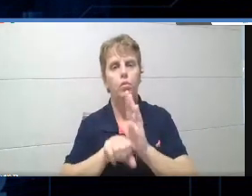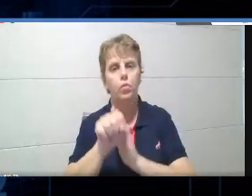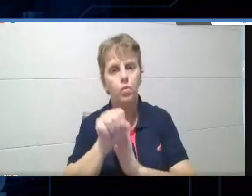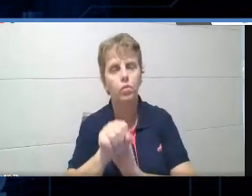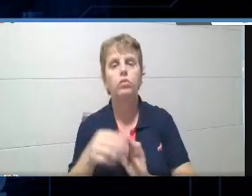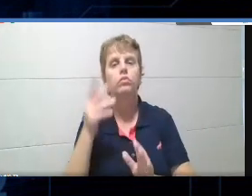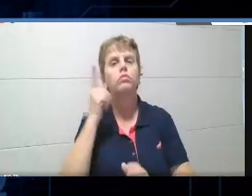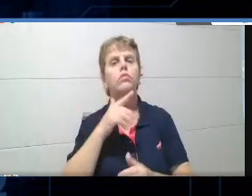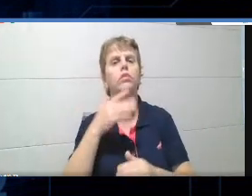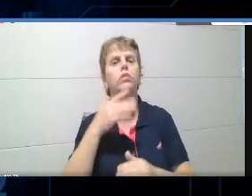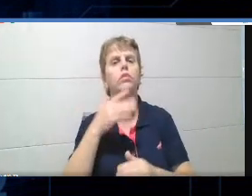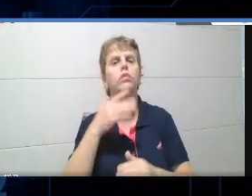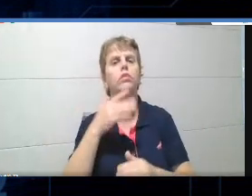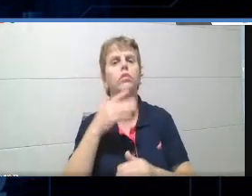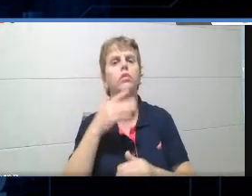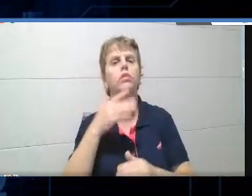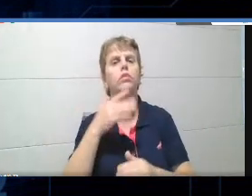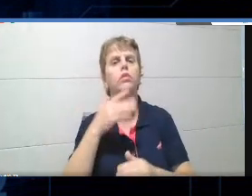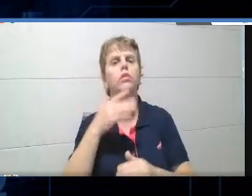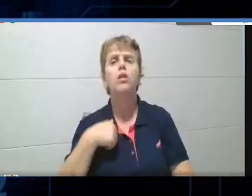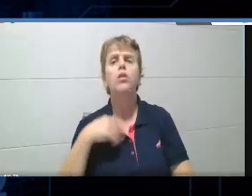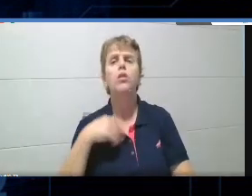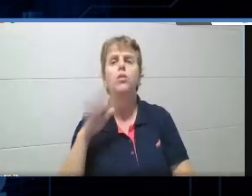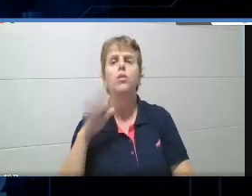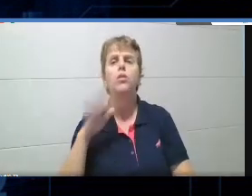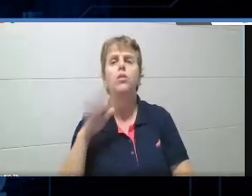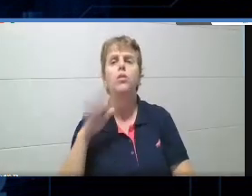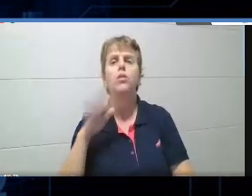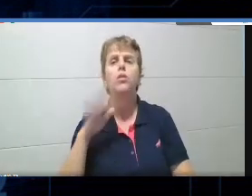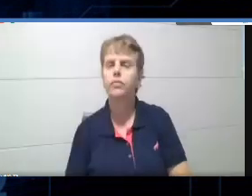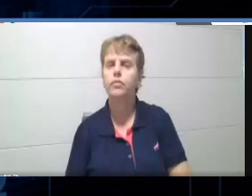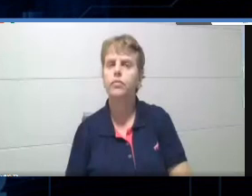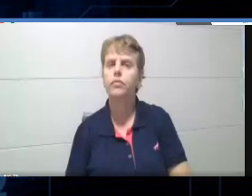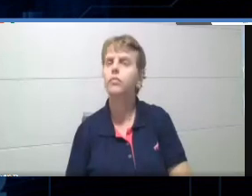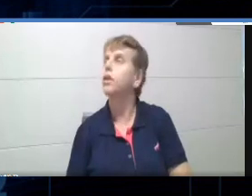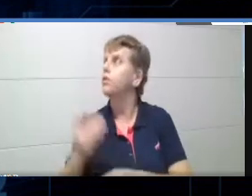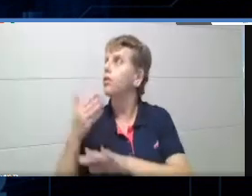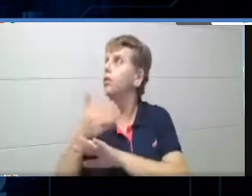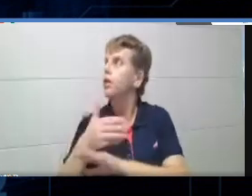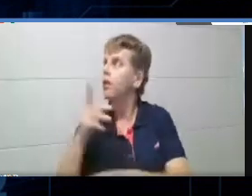tá? Como eu já tenho a registro, eu vou entrar com a minha conta aqui.